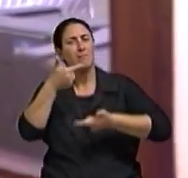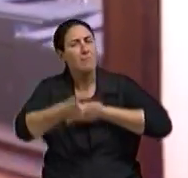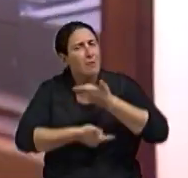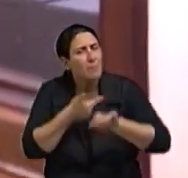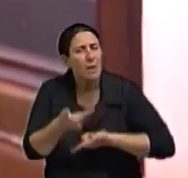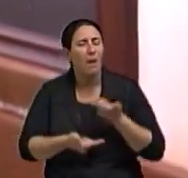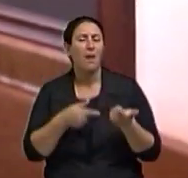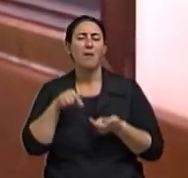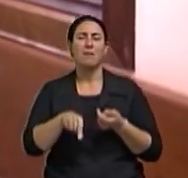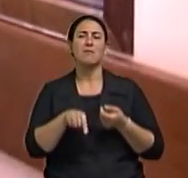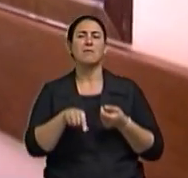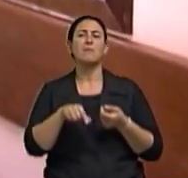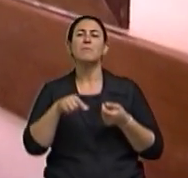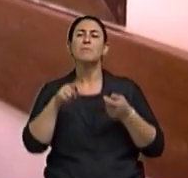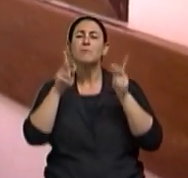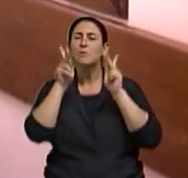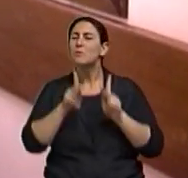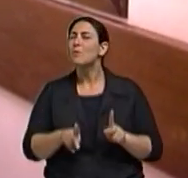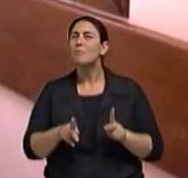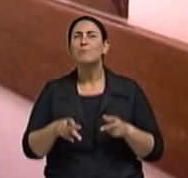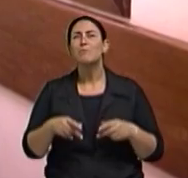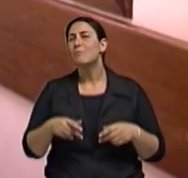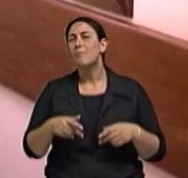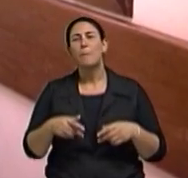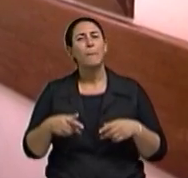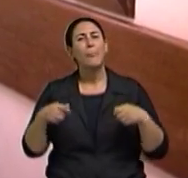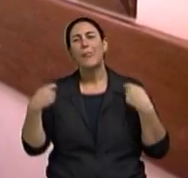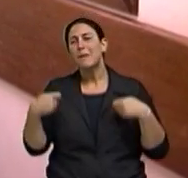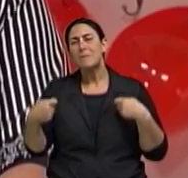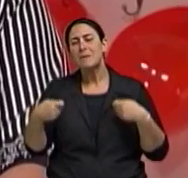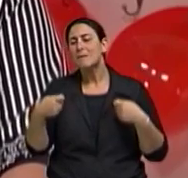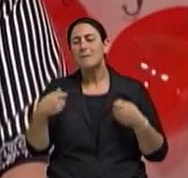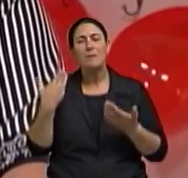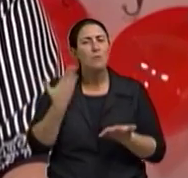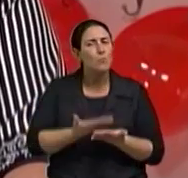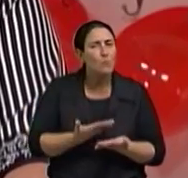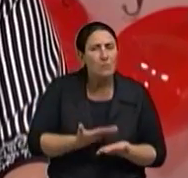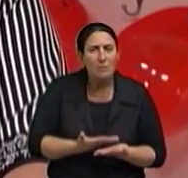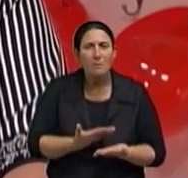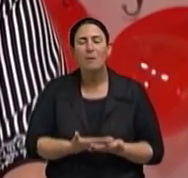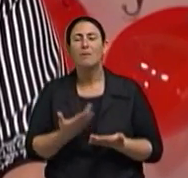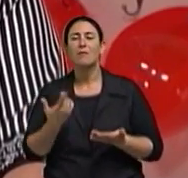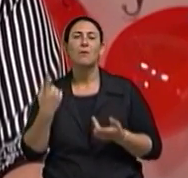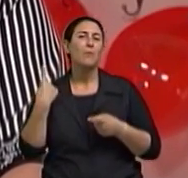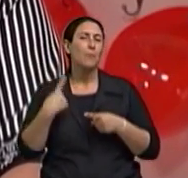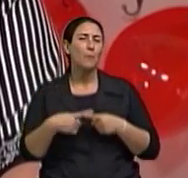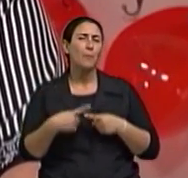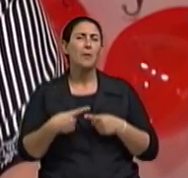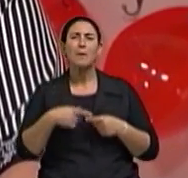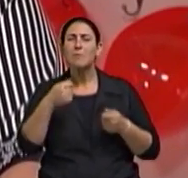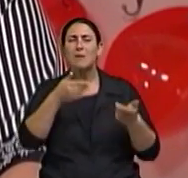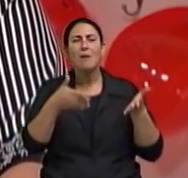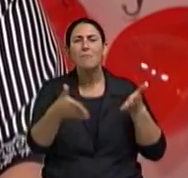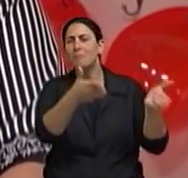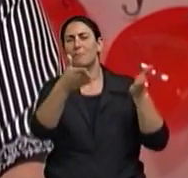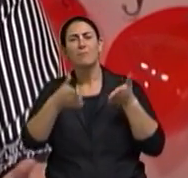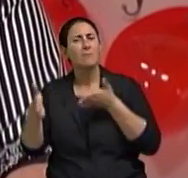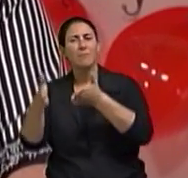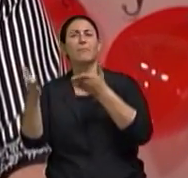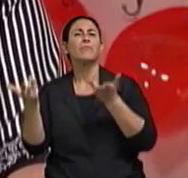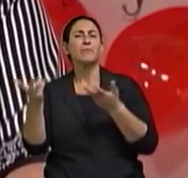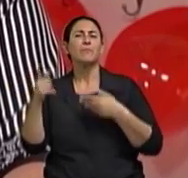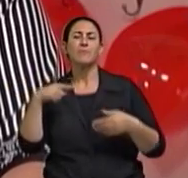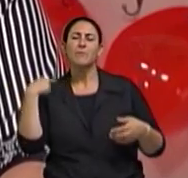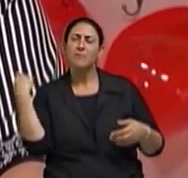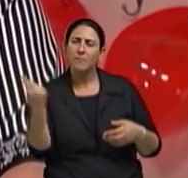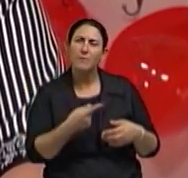tempo. Como é que nós vamos voltar a estudar? Nós vamos caminhar por outras direções? Nós vamos desenvolver com arte,